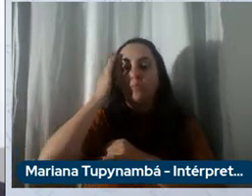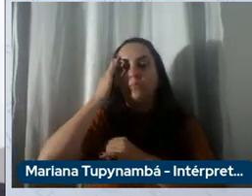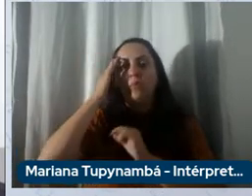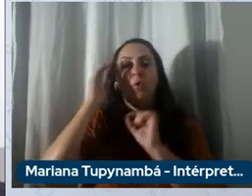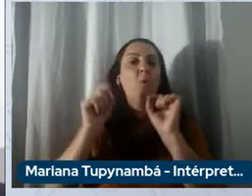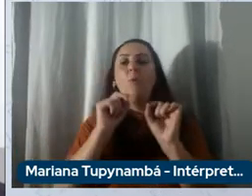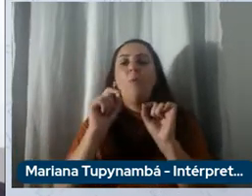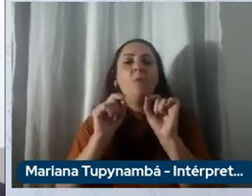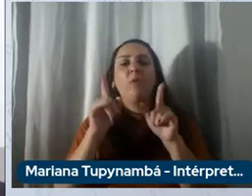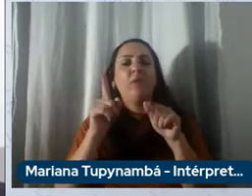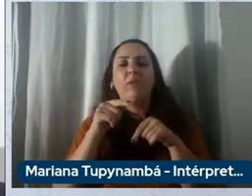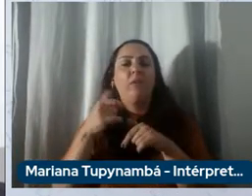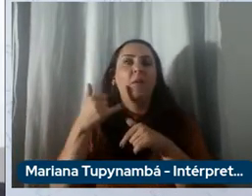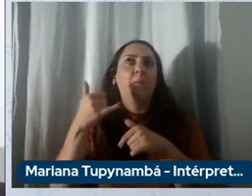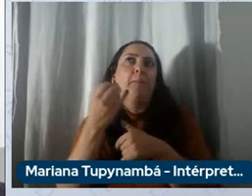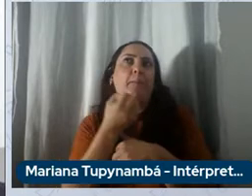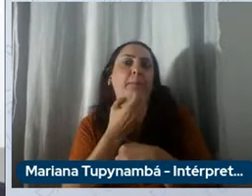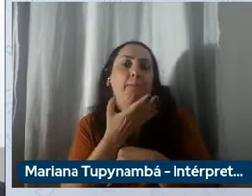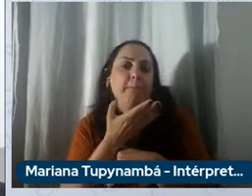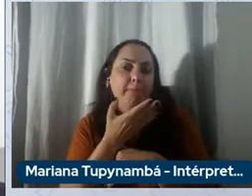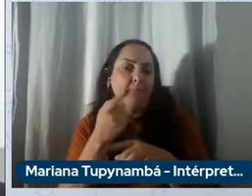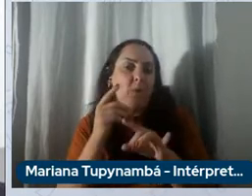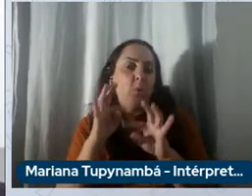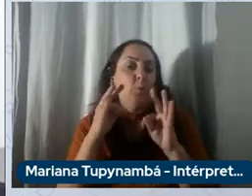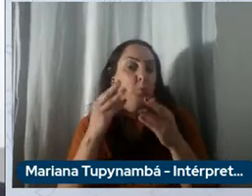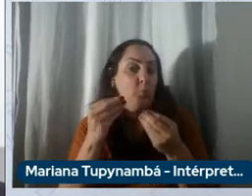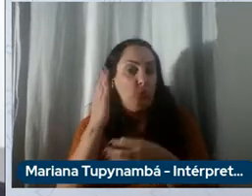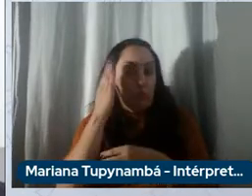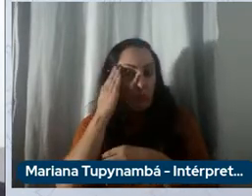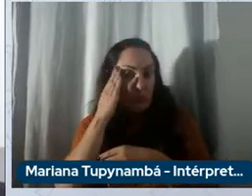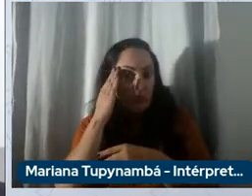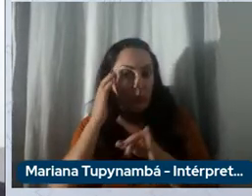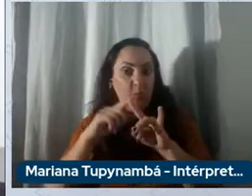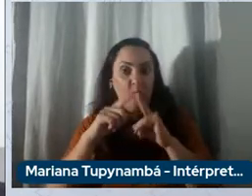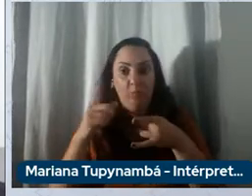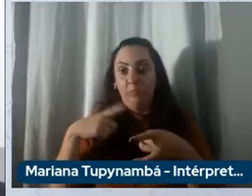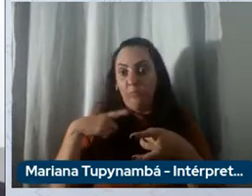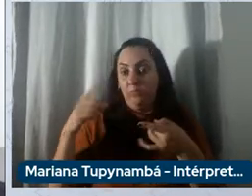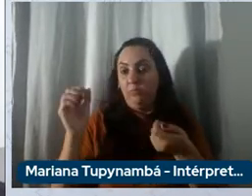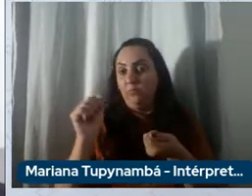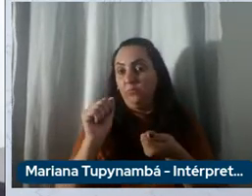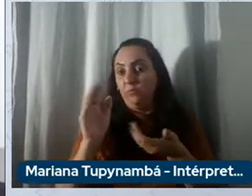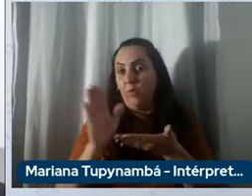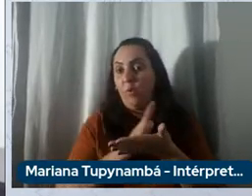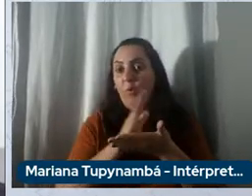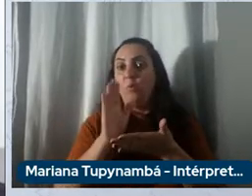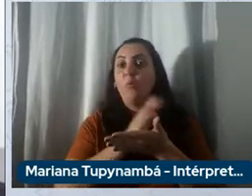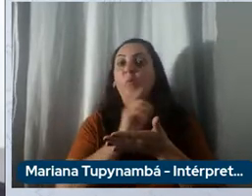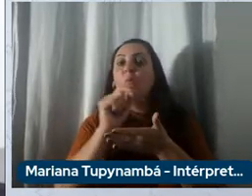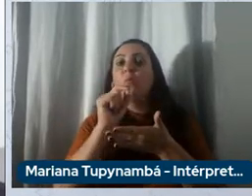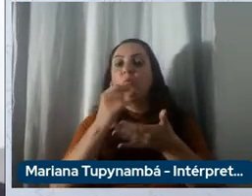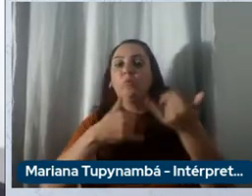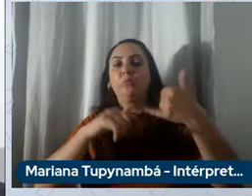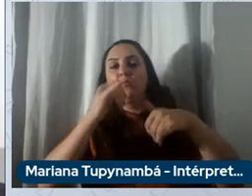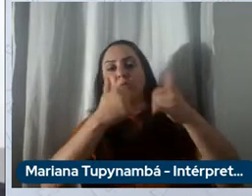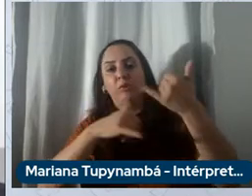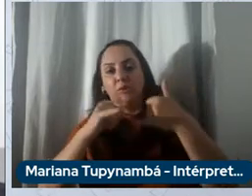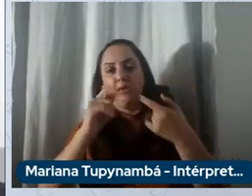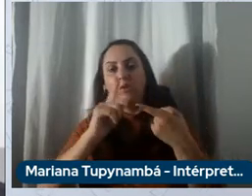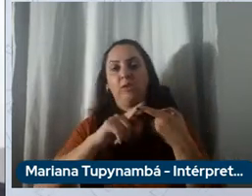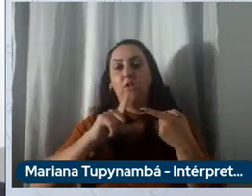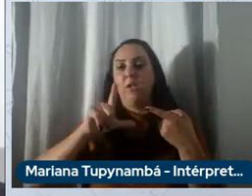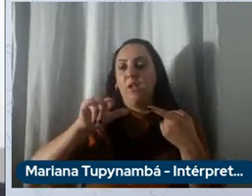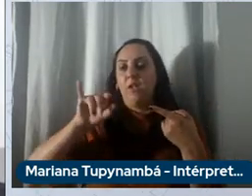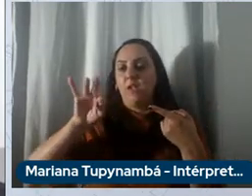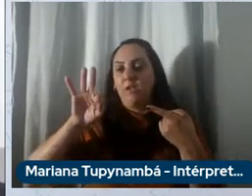é uma bateria bom todo mundo sabe basicamente a junção de alguns elementos químicos entre eles lítio cobalto níquel e